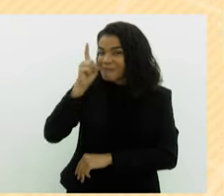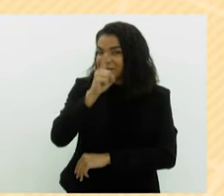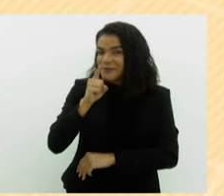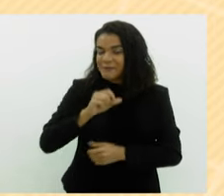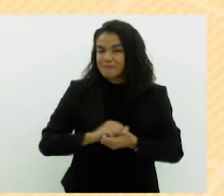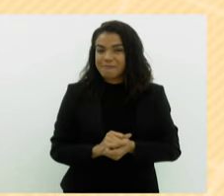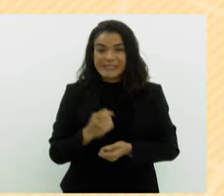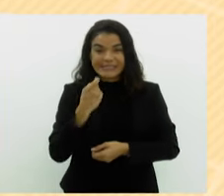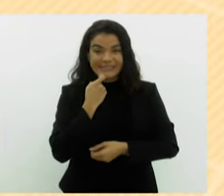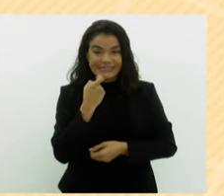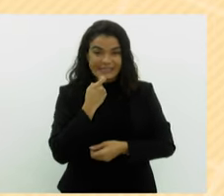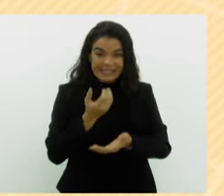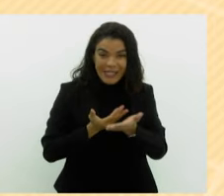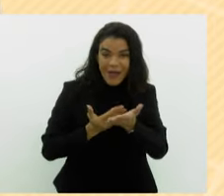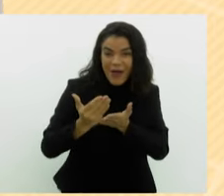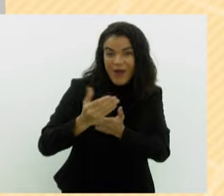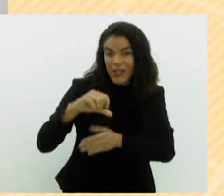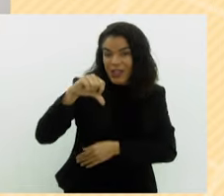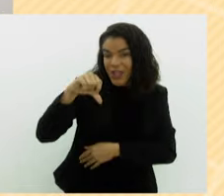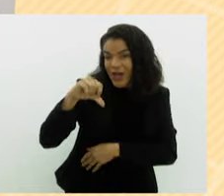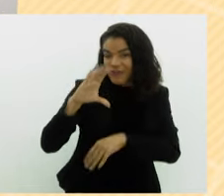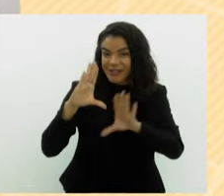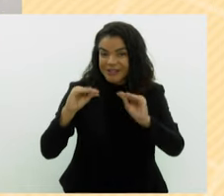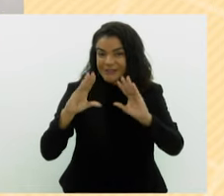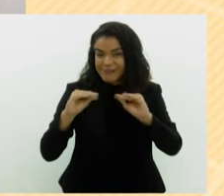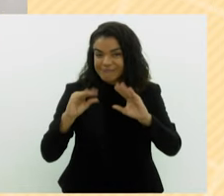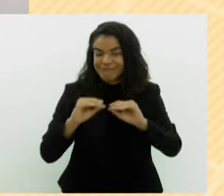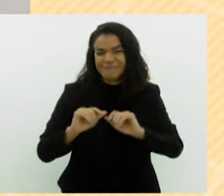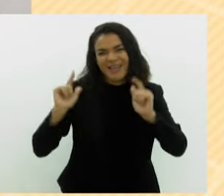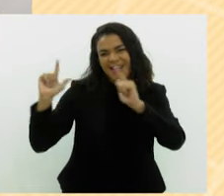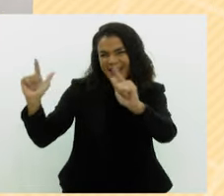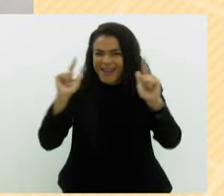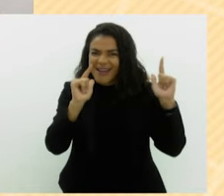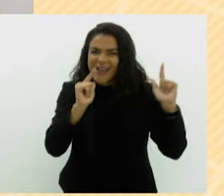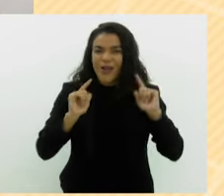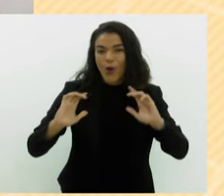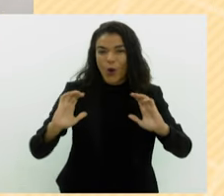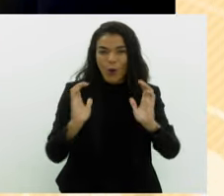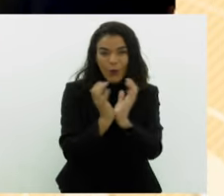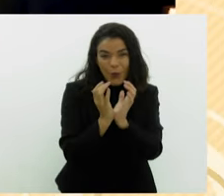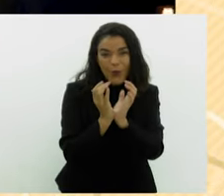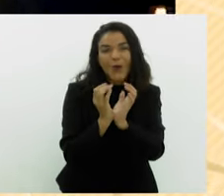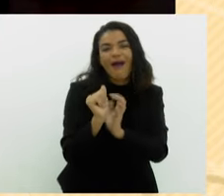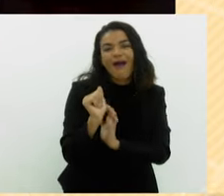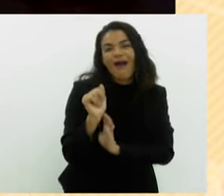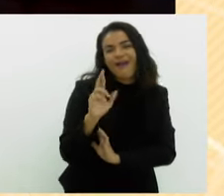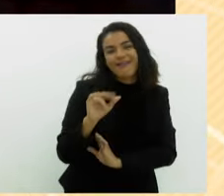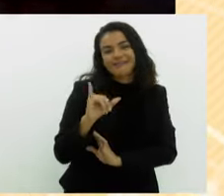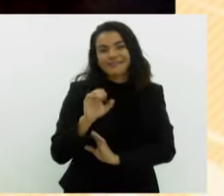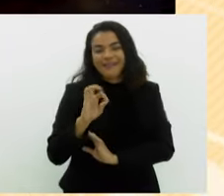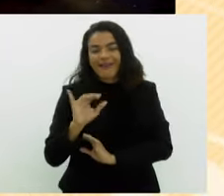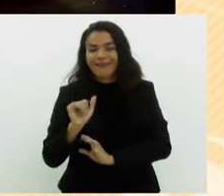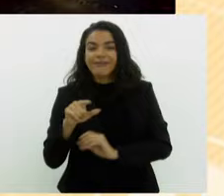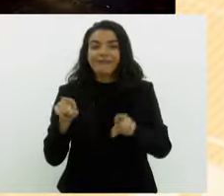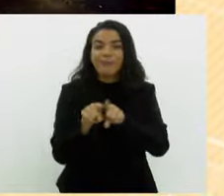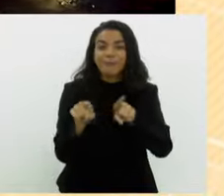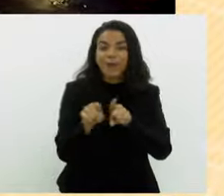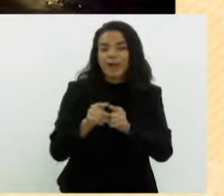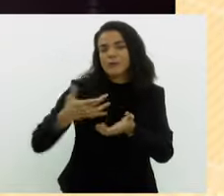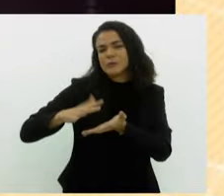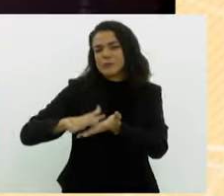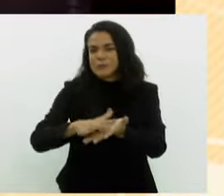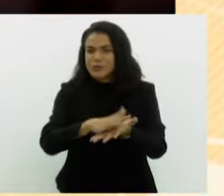Nesta sexta, a partir das 9 horas da noite, o agito fica por conta do grupo Vibe Arriscada e do cantor Vitinho com shows de